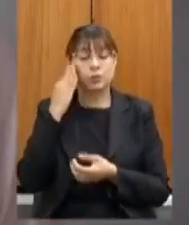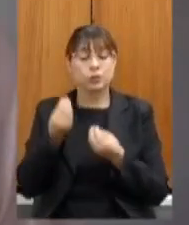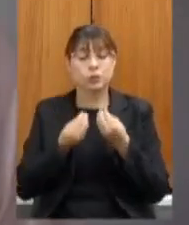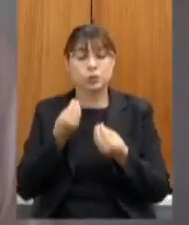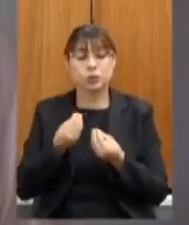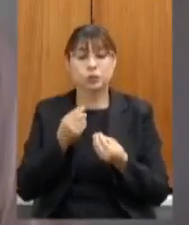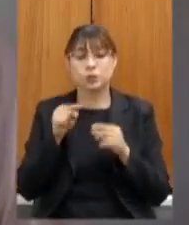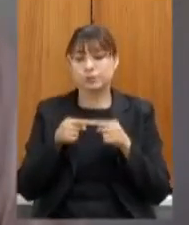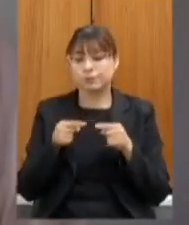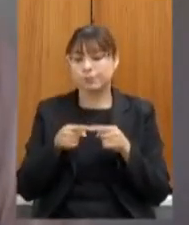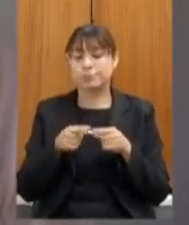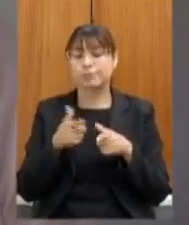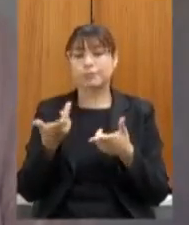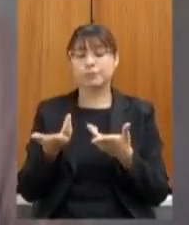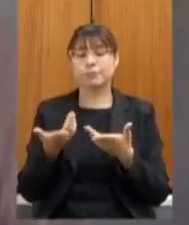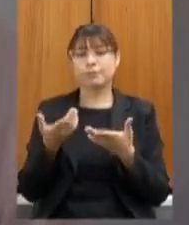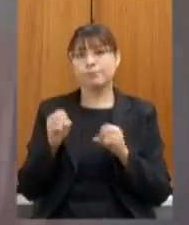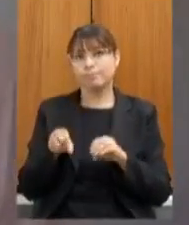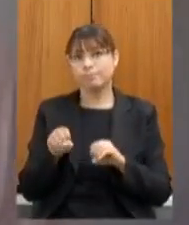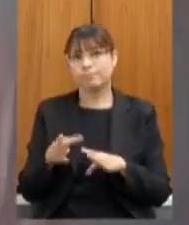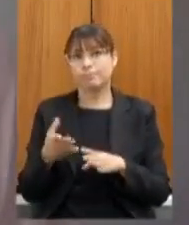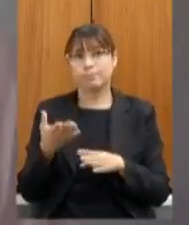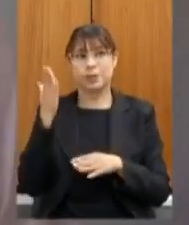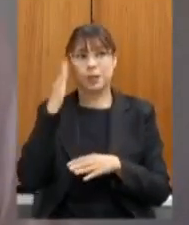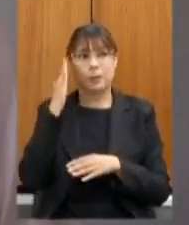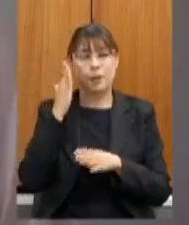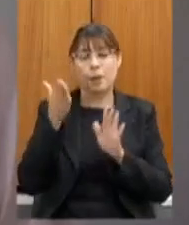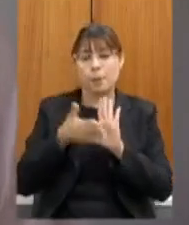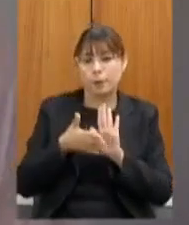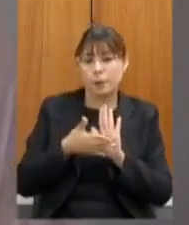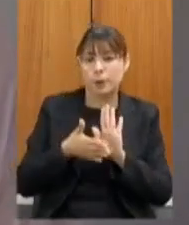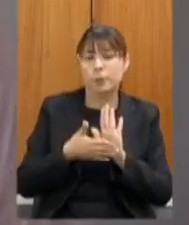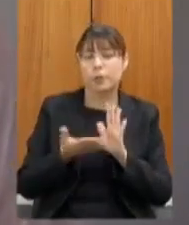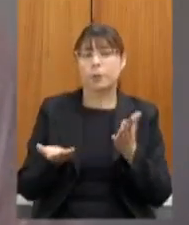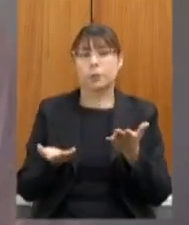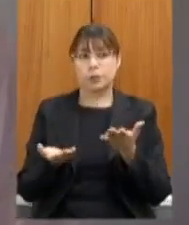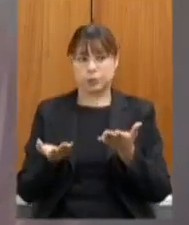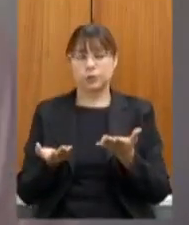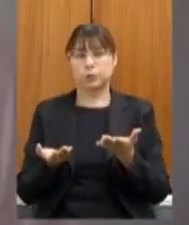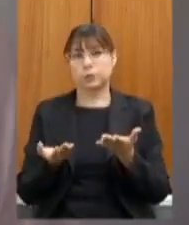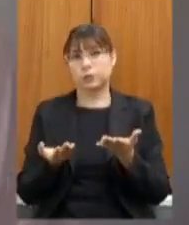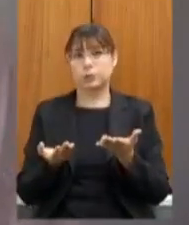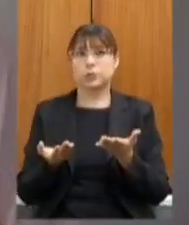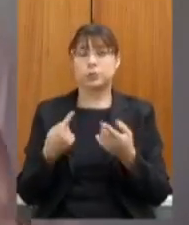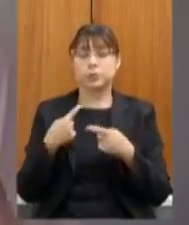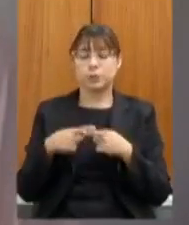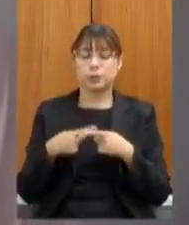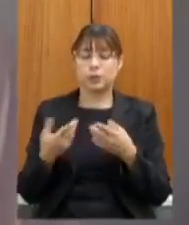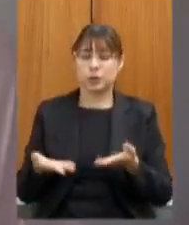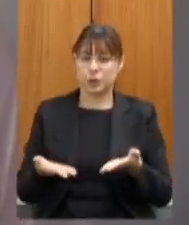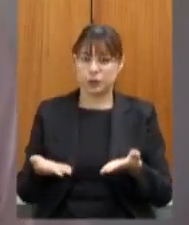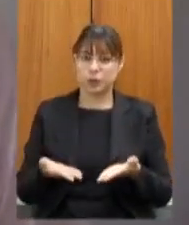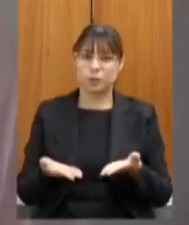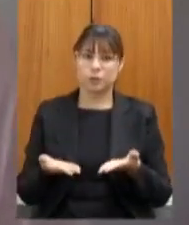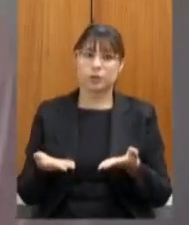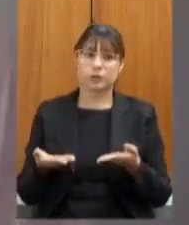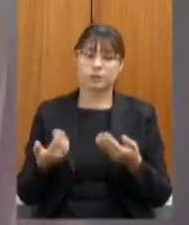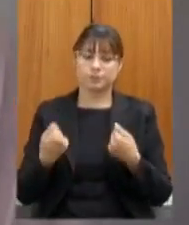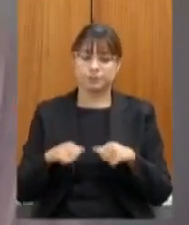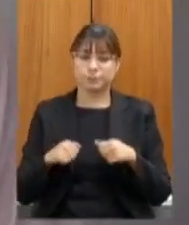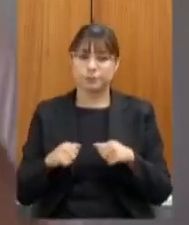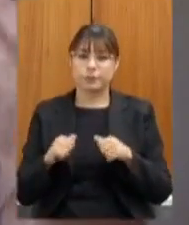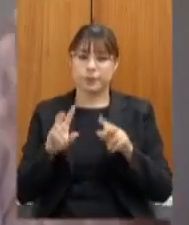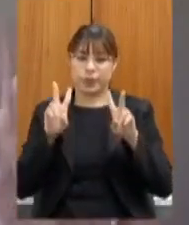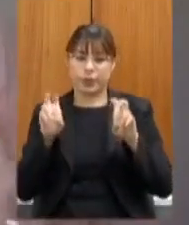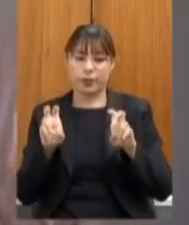para ouvir propostas bastante factíveis porque eu acho que agora a gente tem que deixar o tema